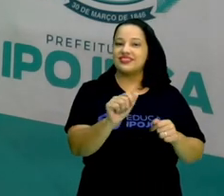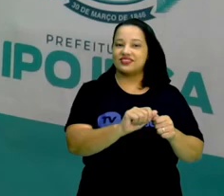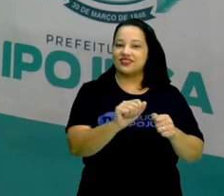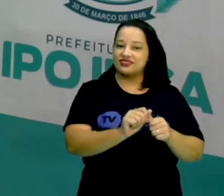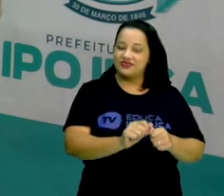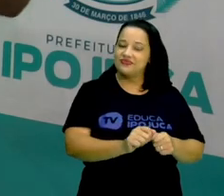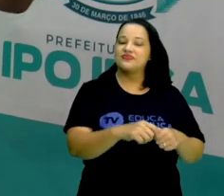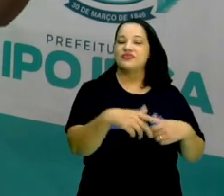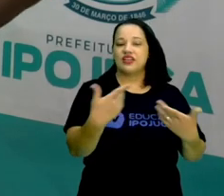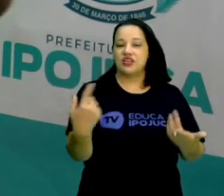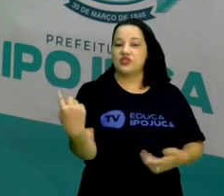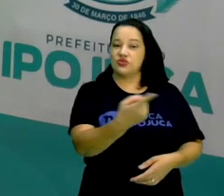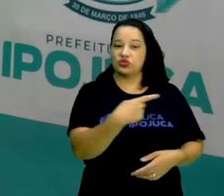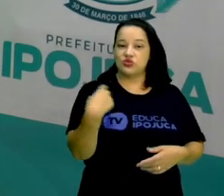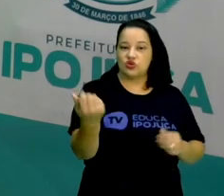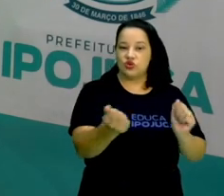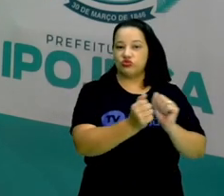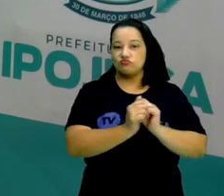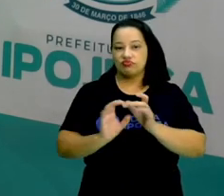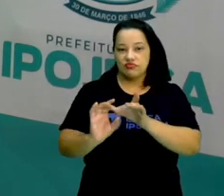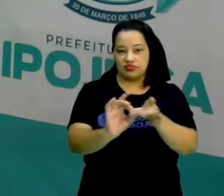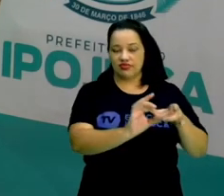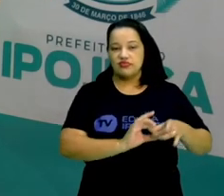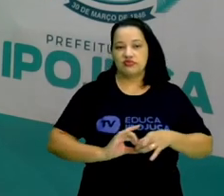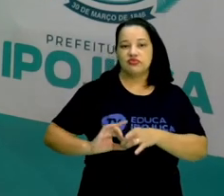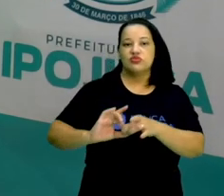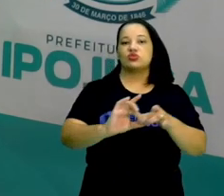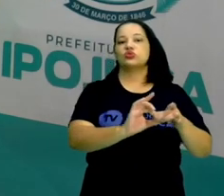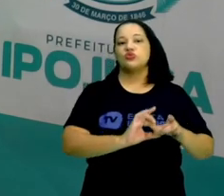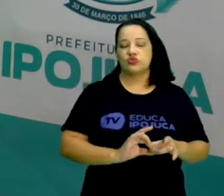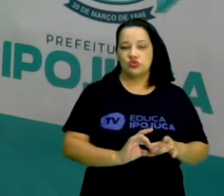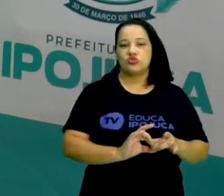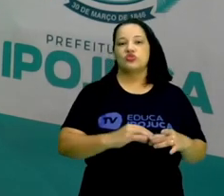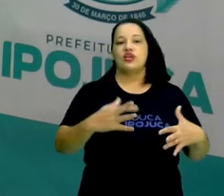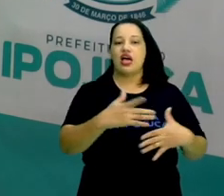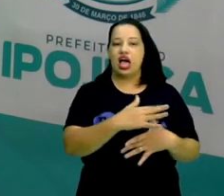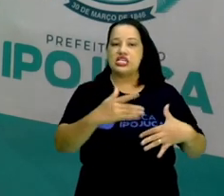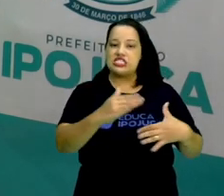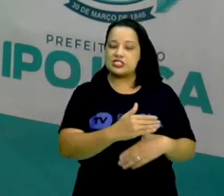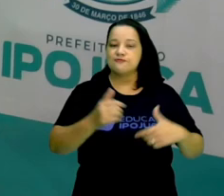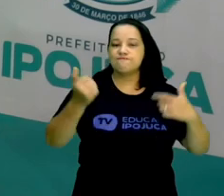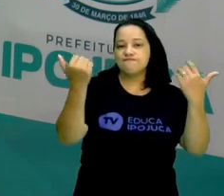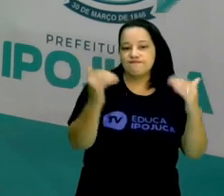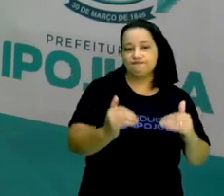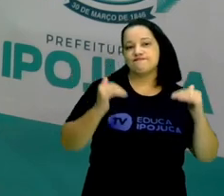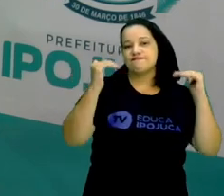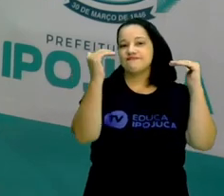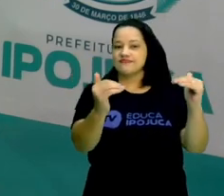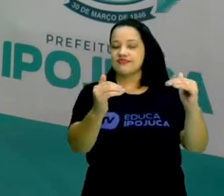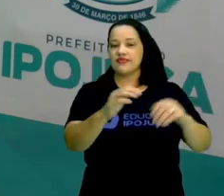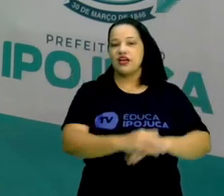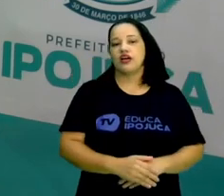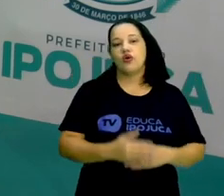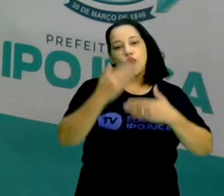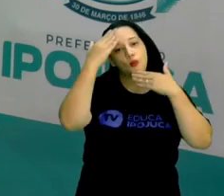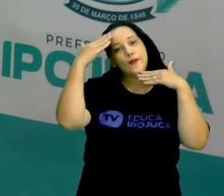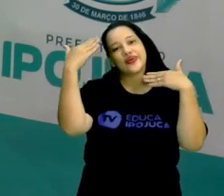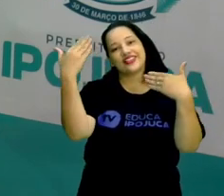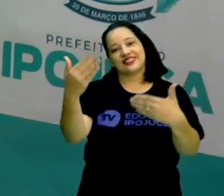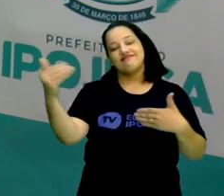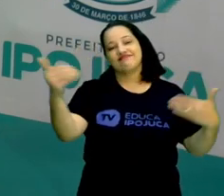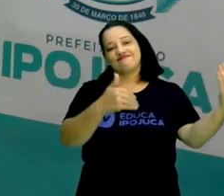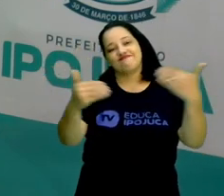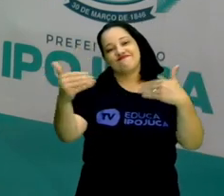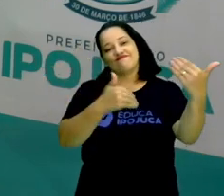faremos a nossa e todas as partes unidas deixará a nossa cidade grandiosa. Obrigado pela presença e